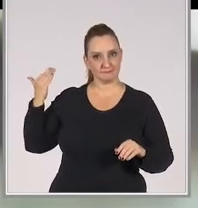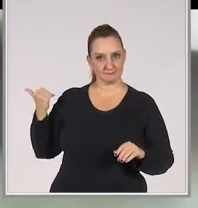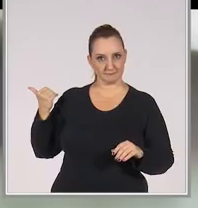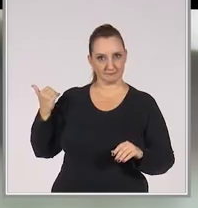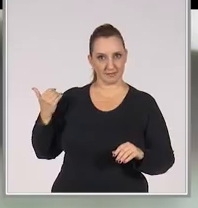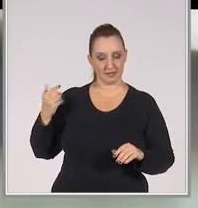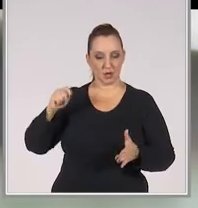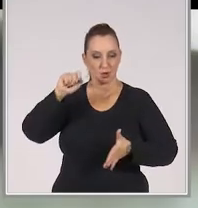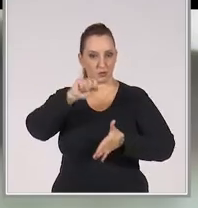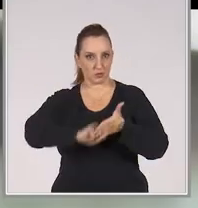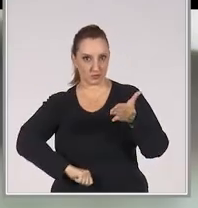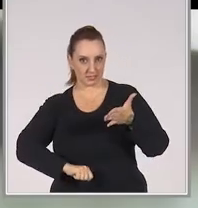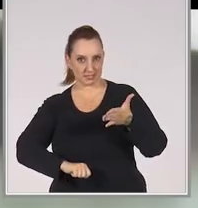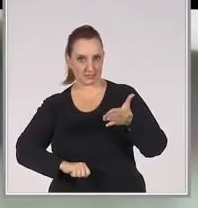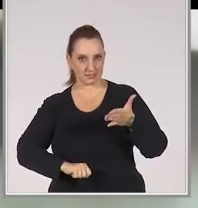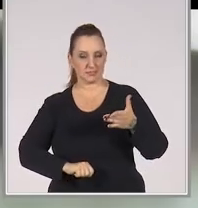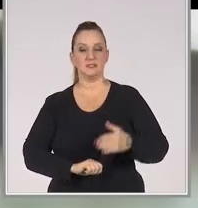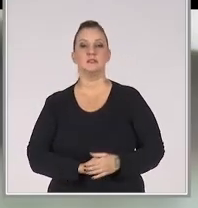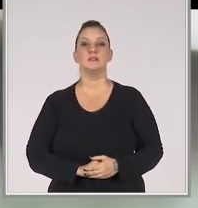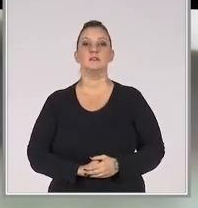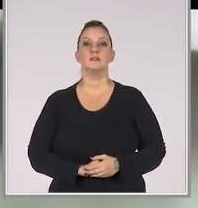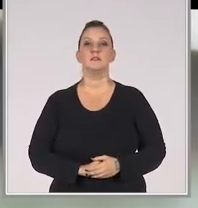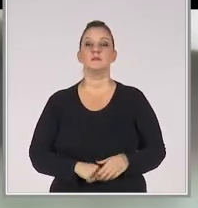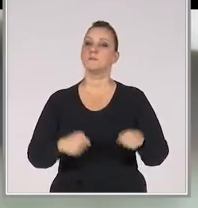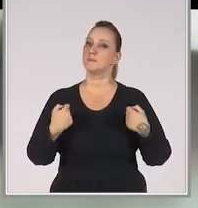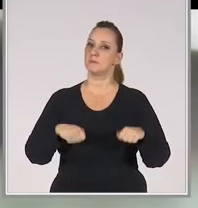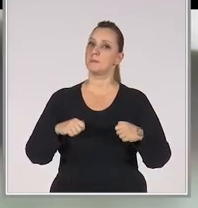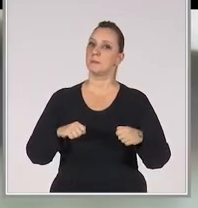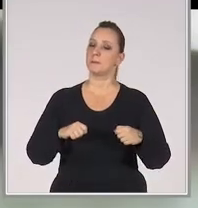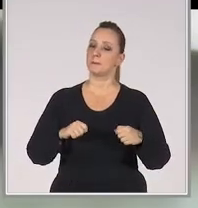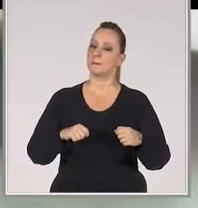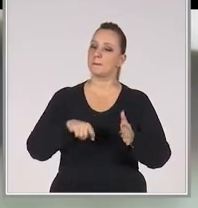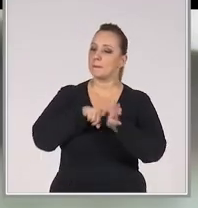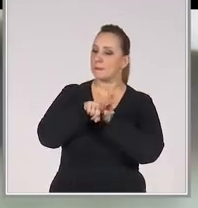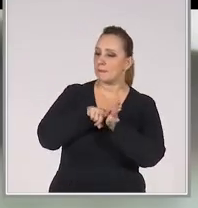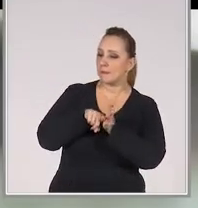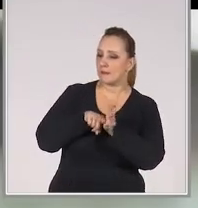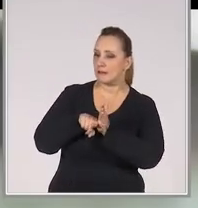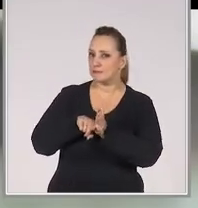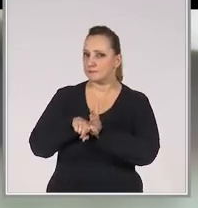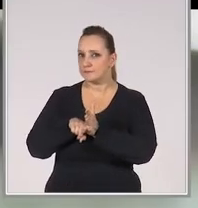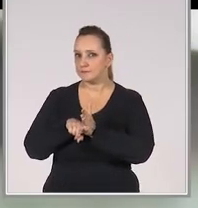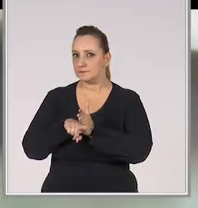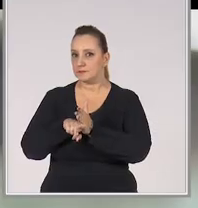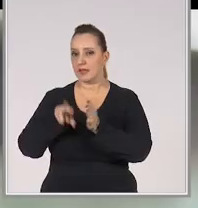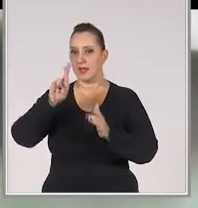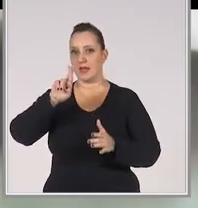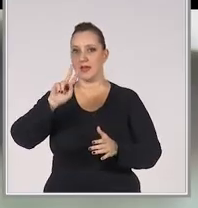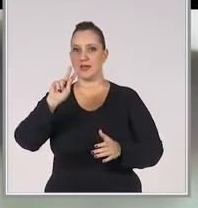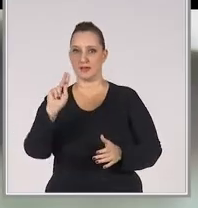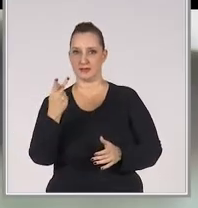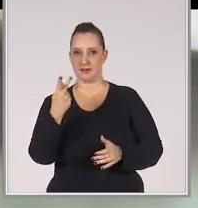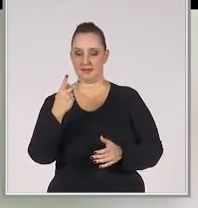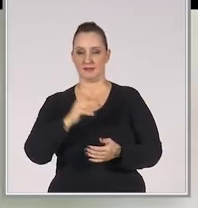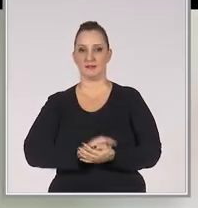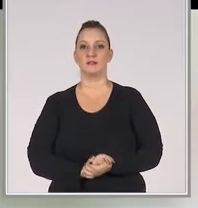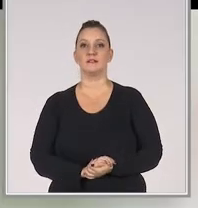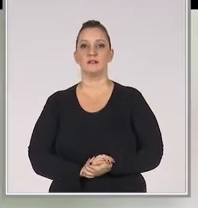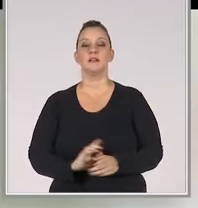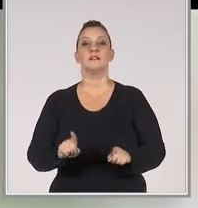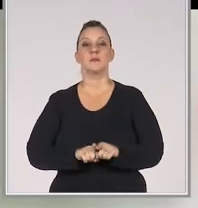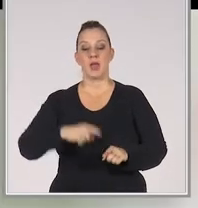lá atrás, antes da contratação dessa pessoa de vendas, deve ter sido já checado pelo pessoal até de recursos humanos.